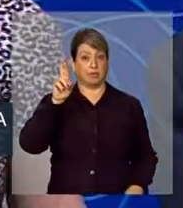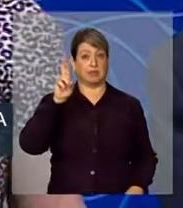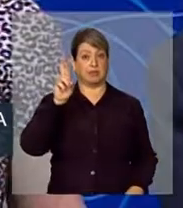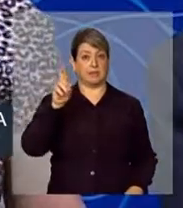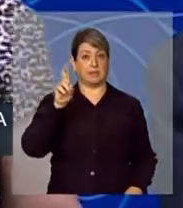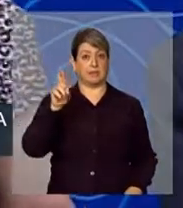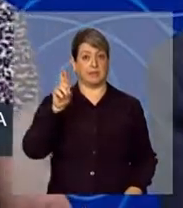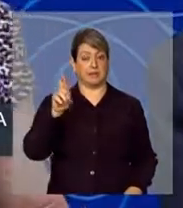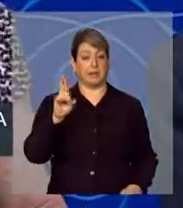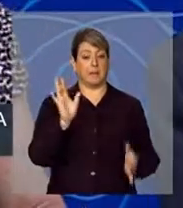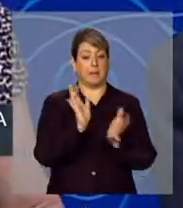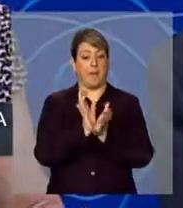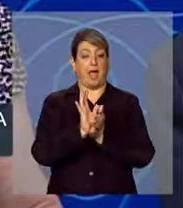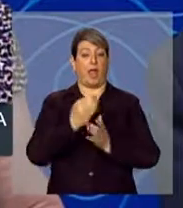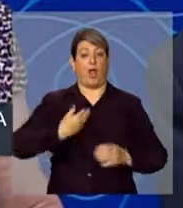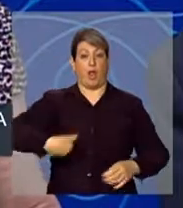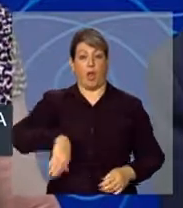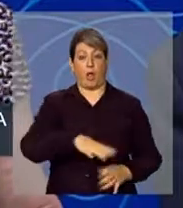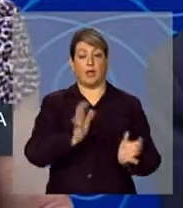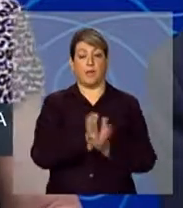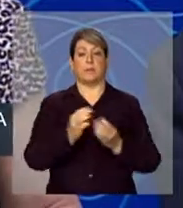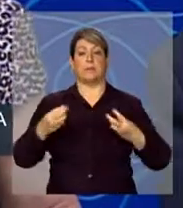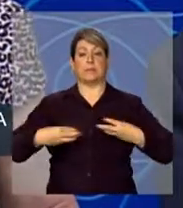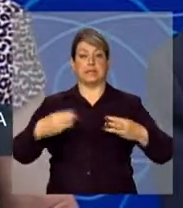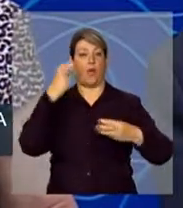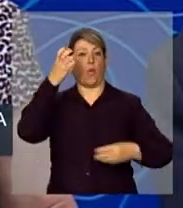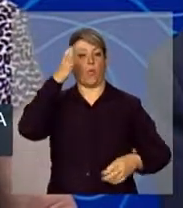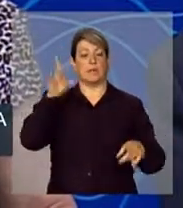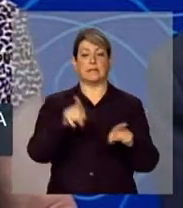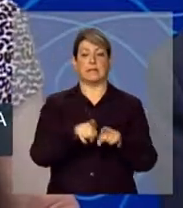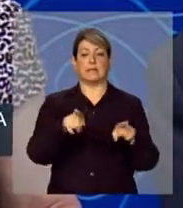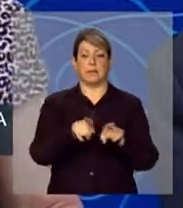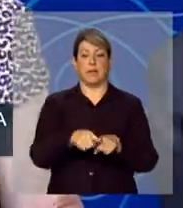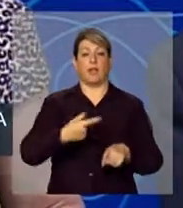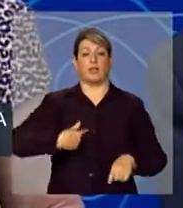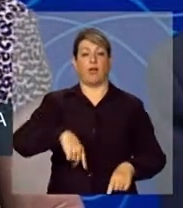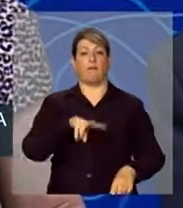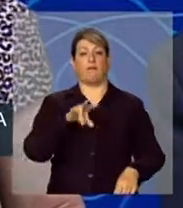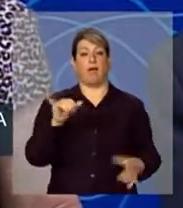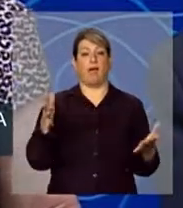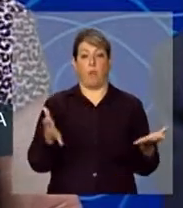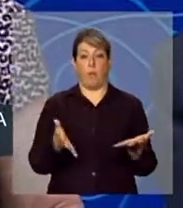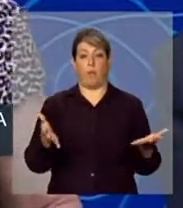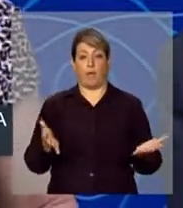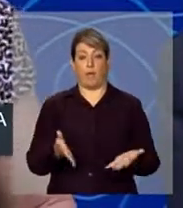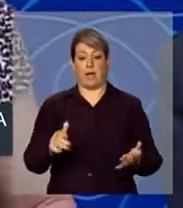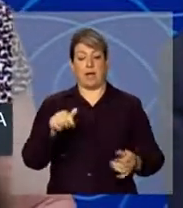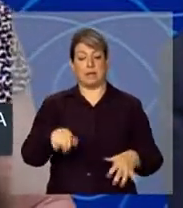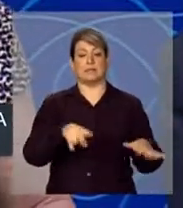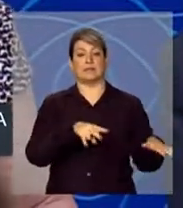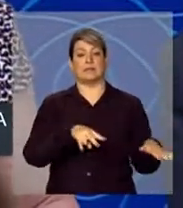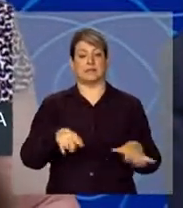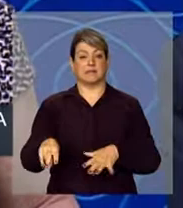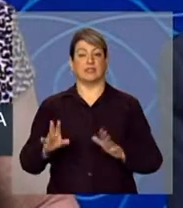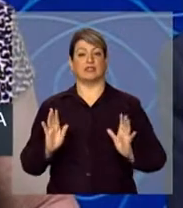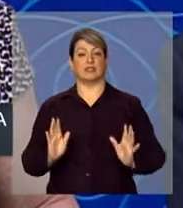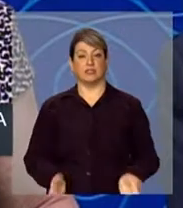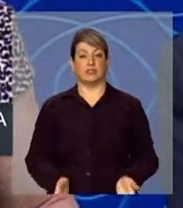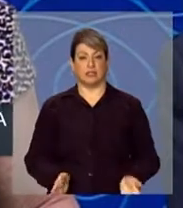parte a nossa do Ministério da Cultura também, e nós vamos agora, estamos essa semana entrando já